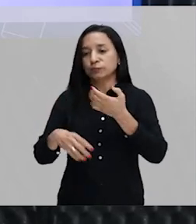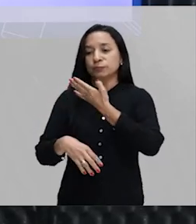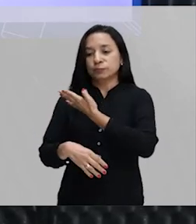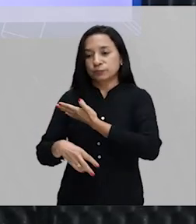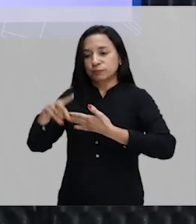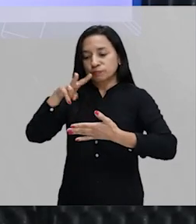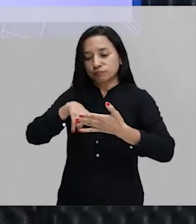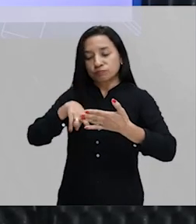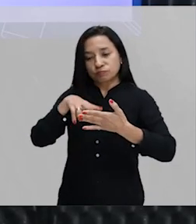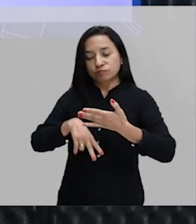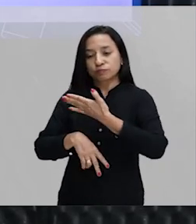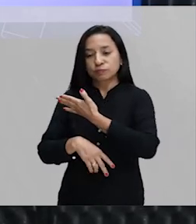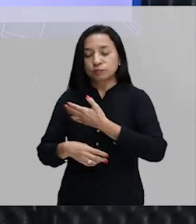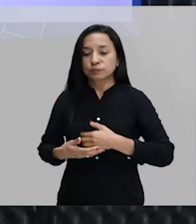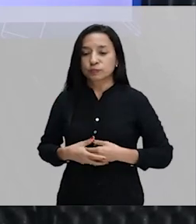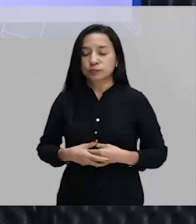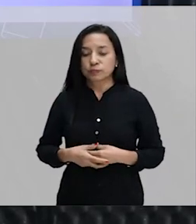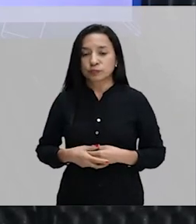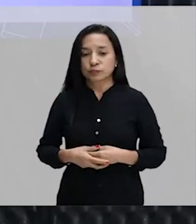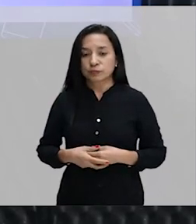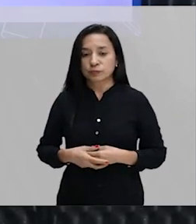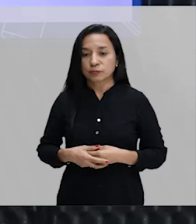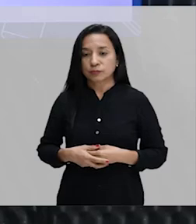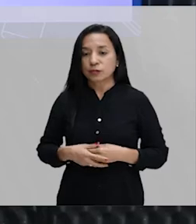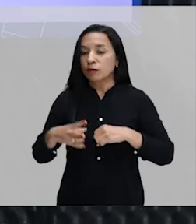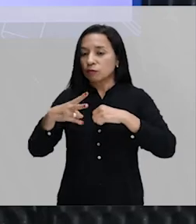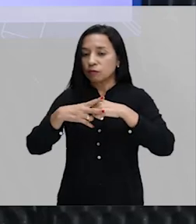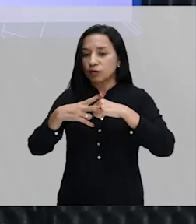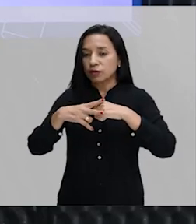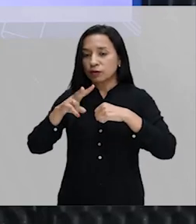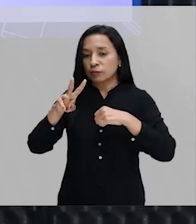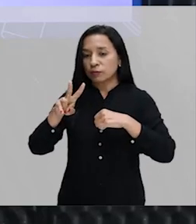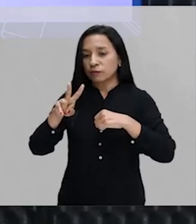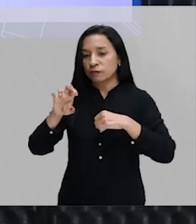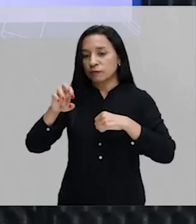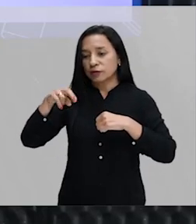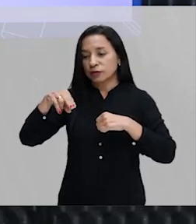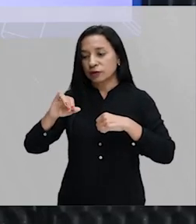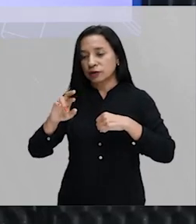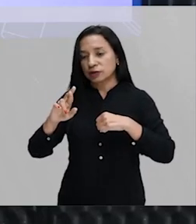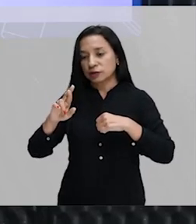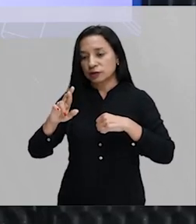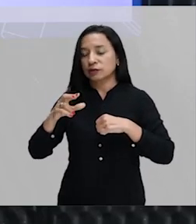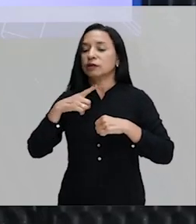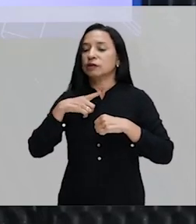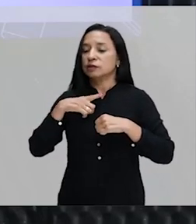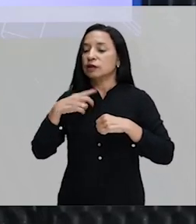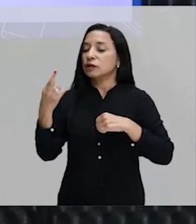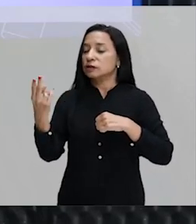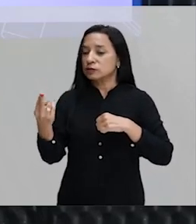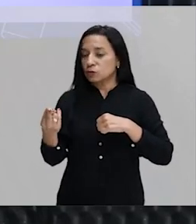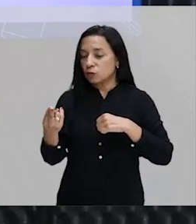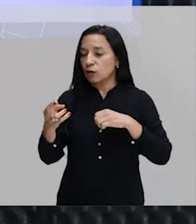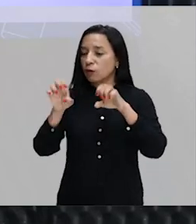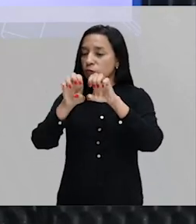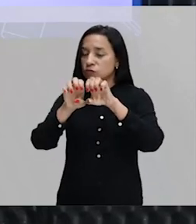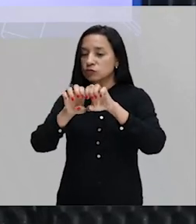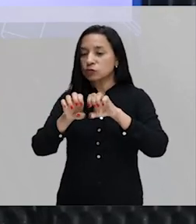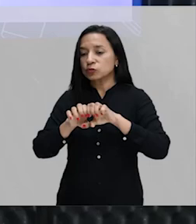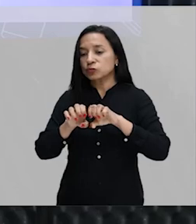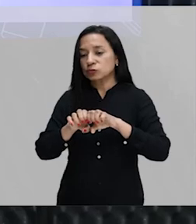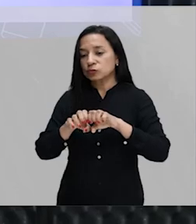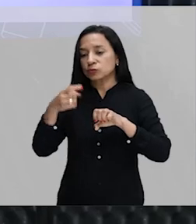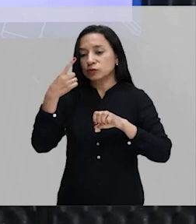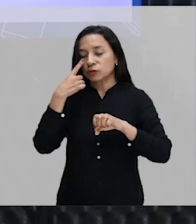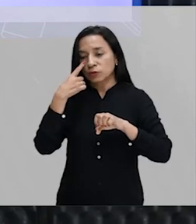então o verbo venir que é o verbo vir ele tem as mesmas construções que